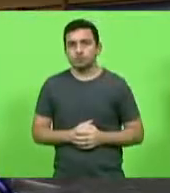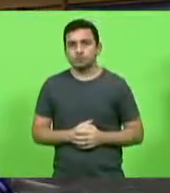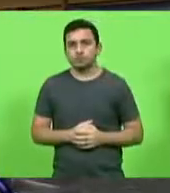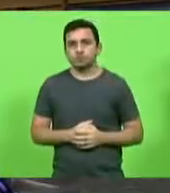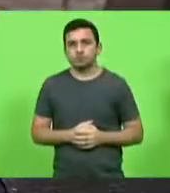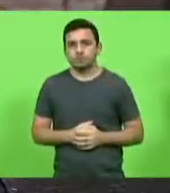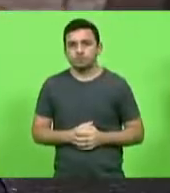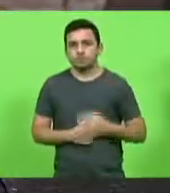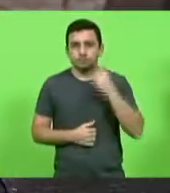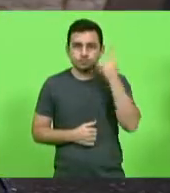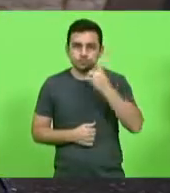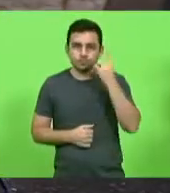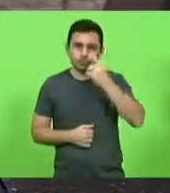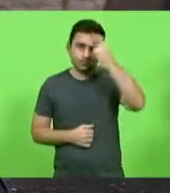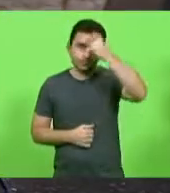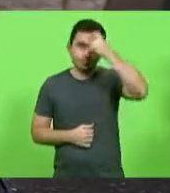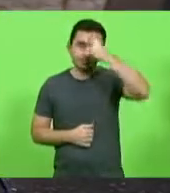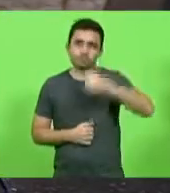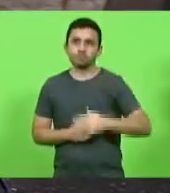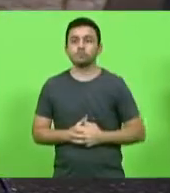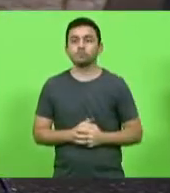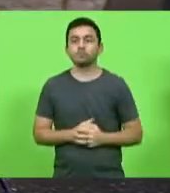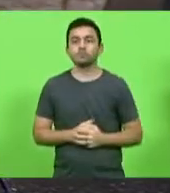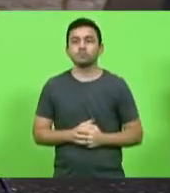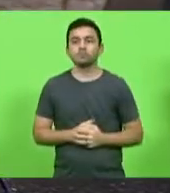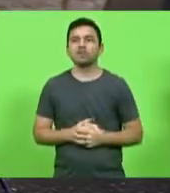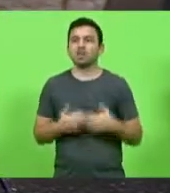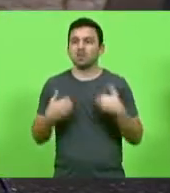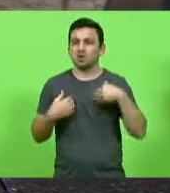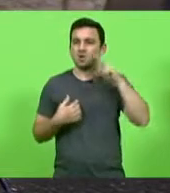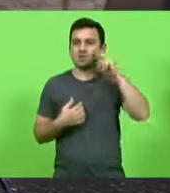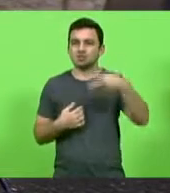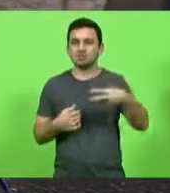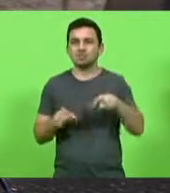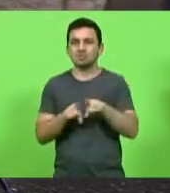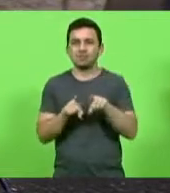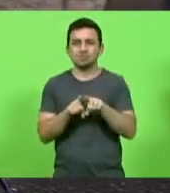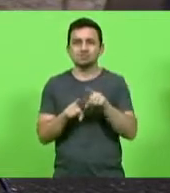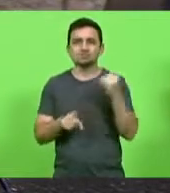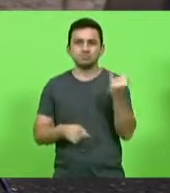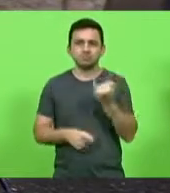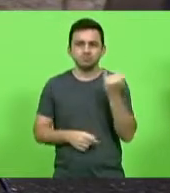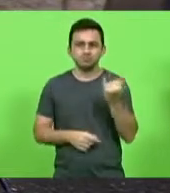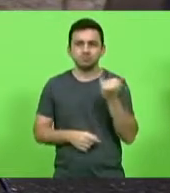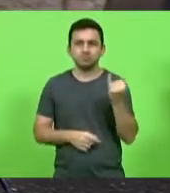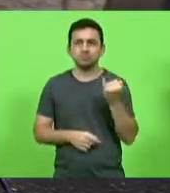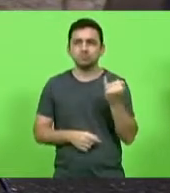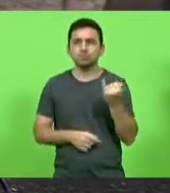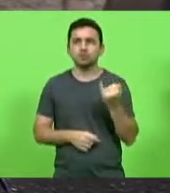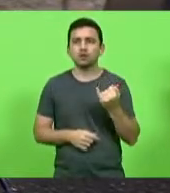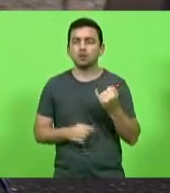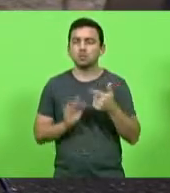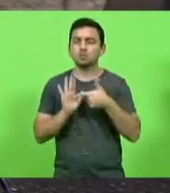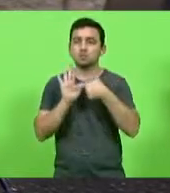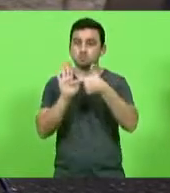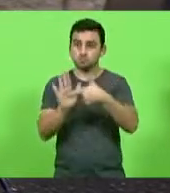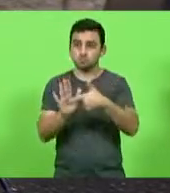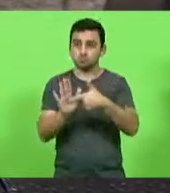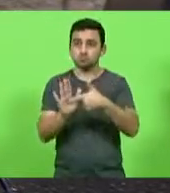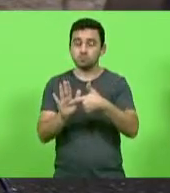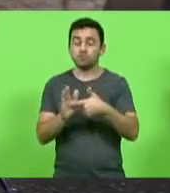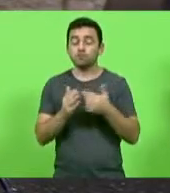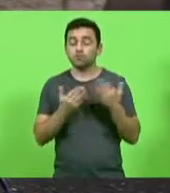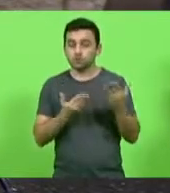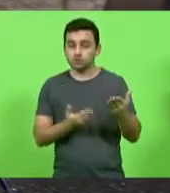Obrigado. Deputado Maurício Curdilac. Eu quero reconhecer aí a importância da apresentação, deputado